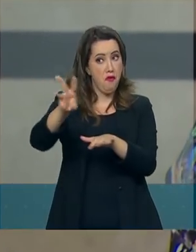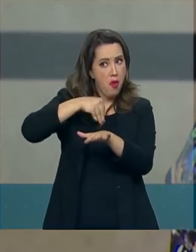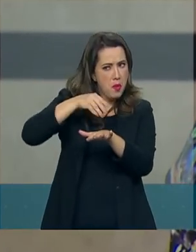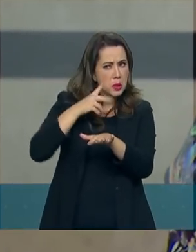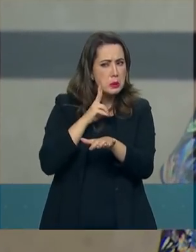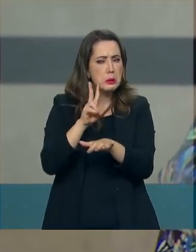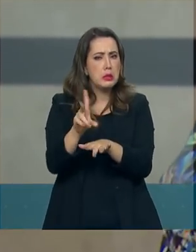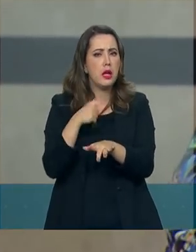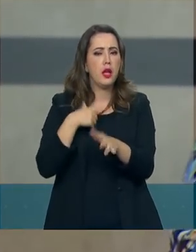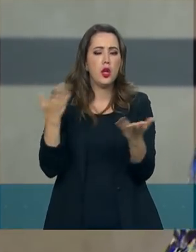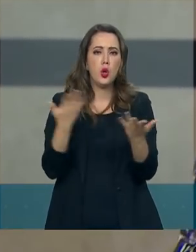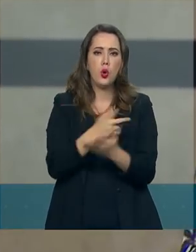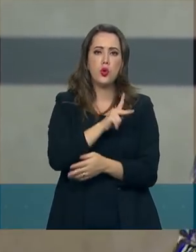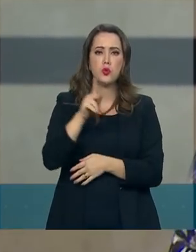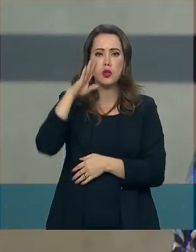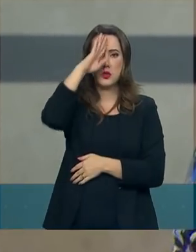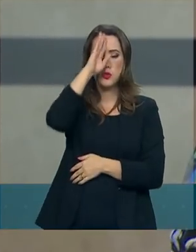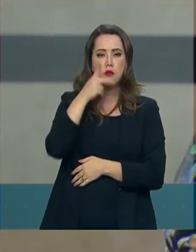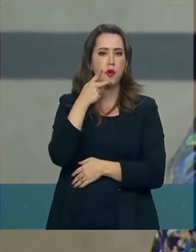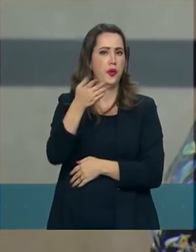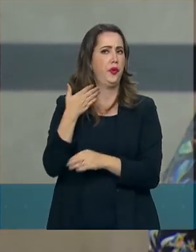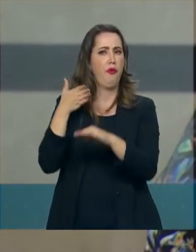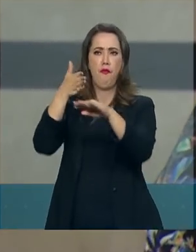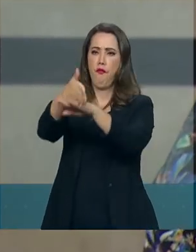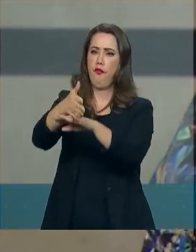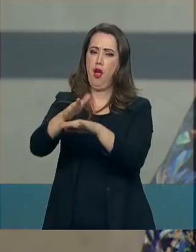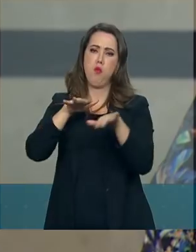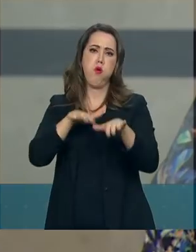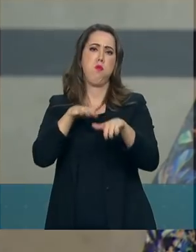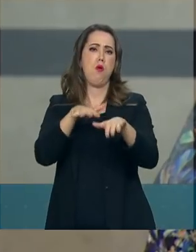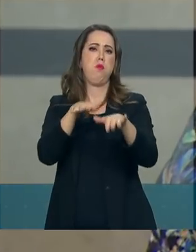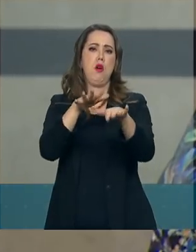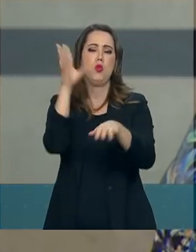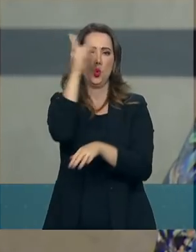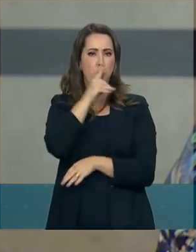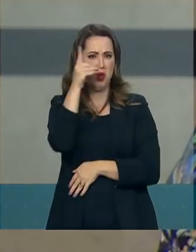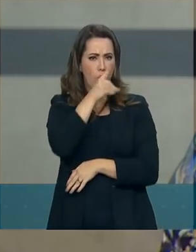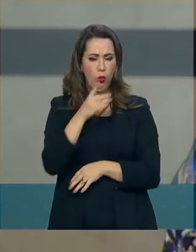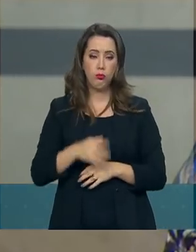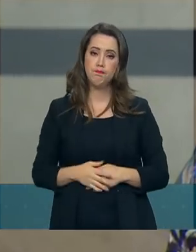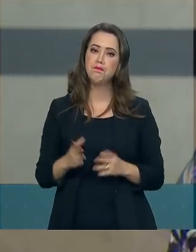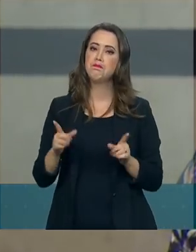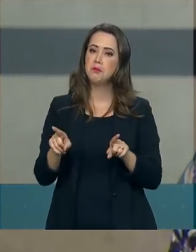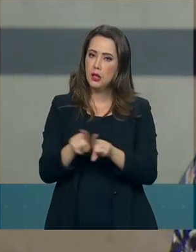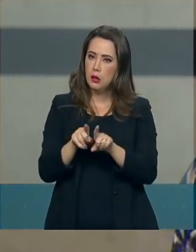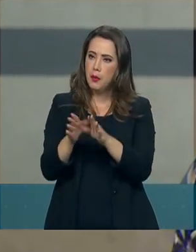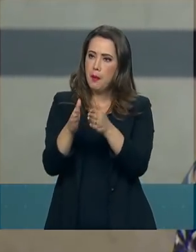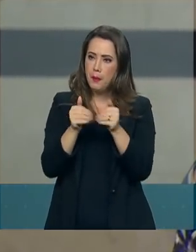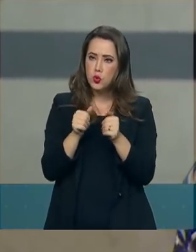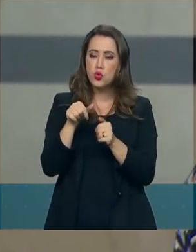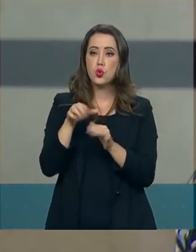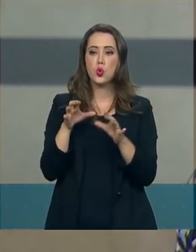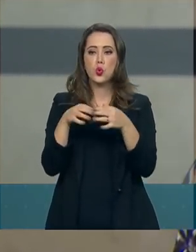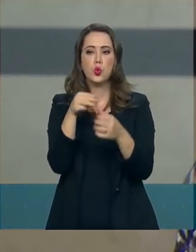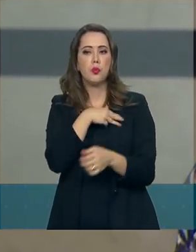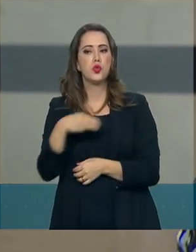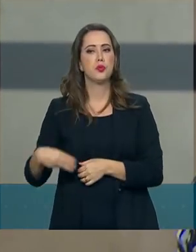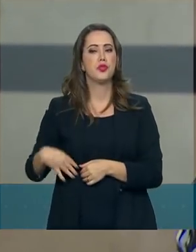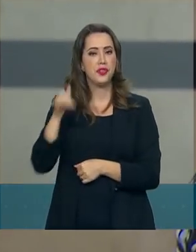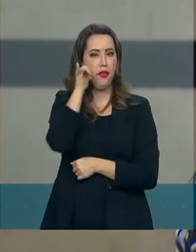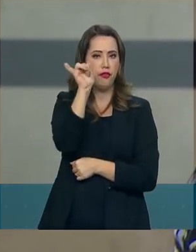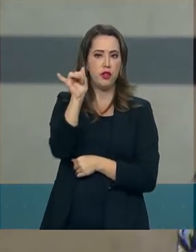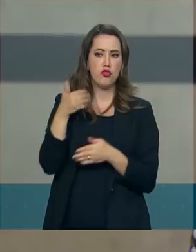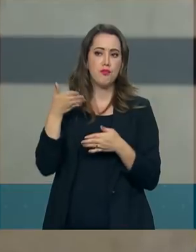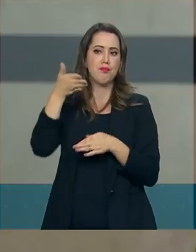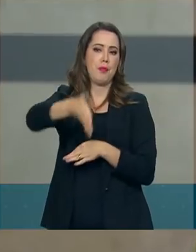disse que não participará das manifestações no domingo e também pediu que os ministros evitem participar.